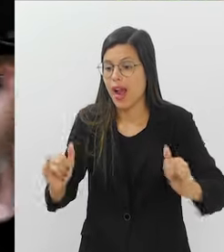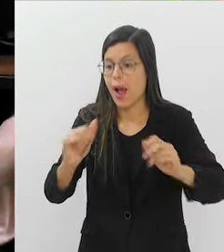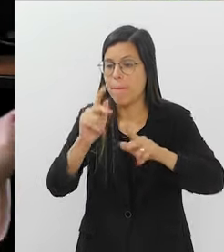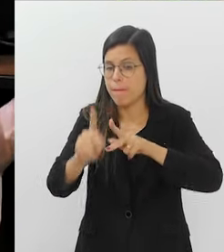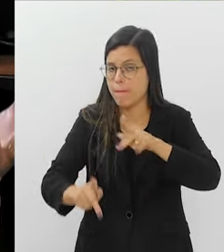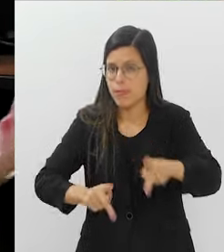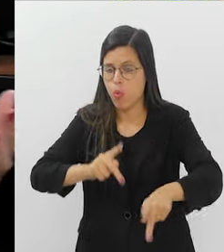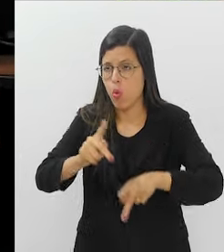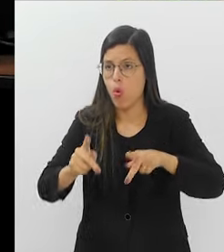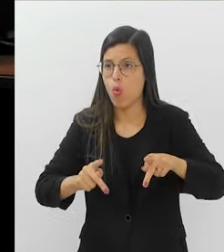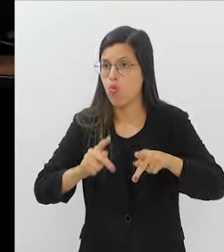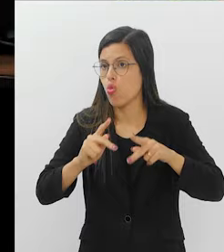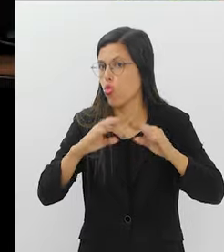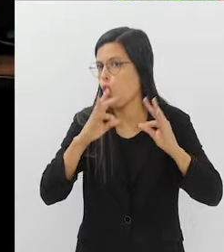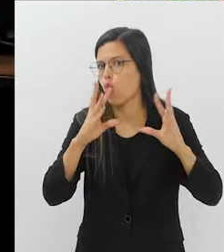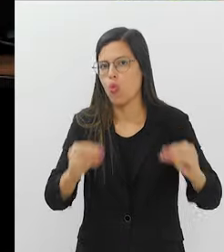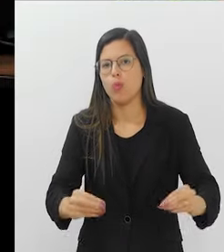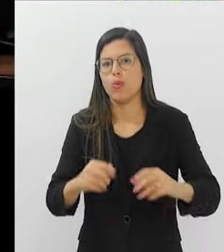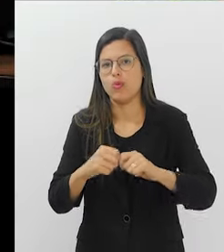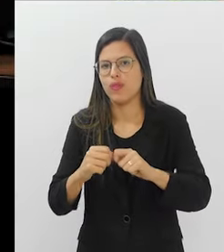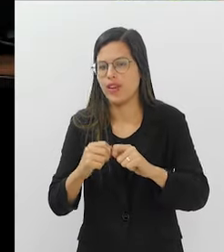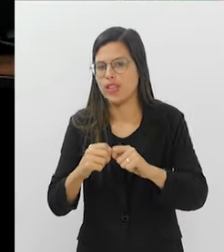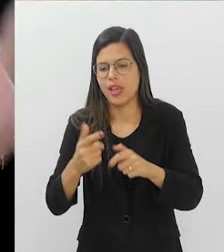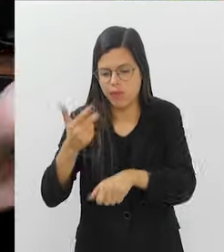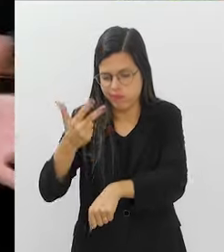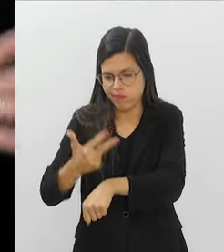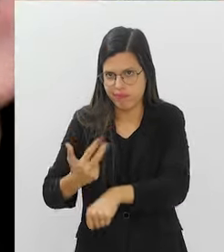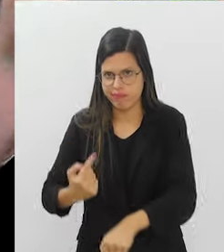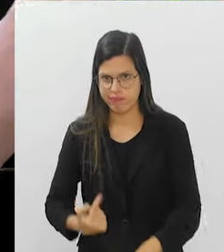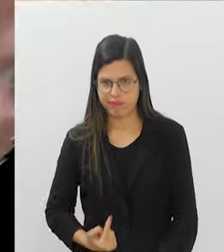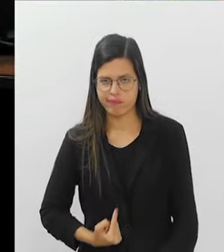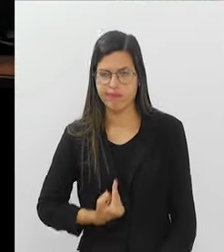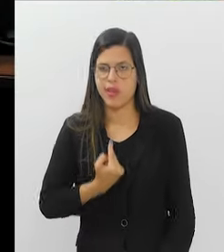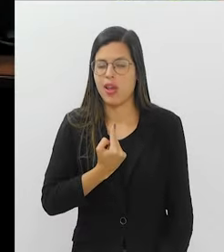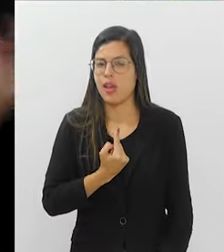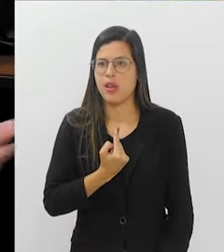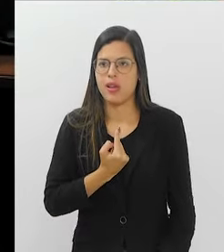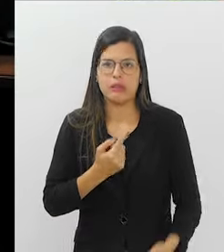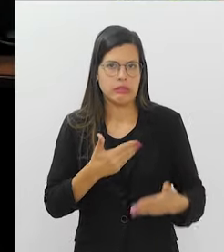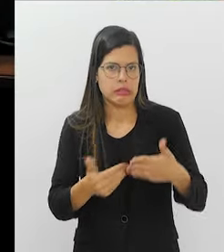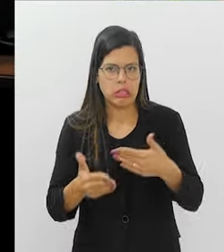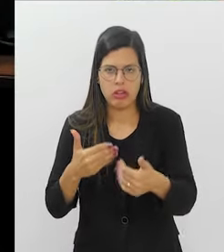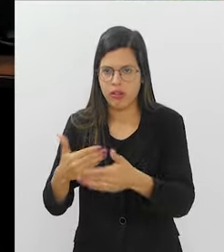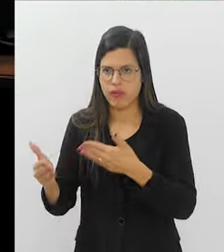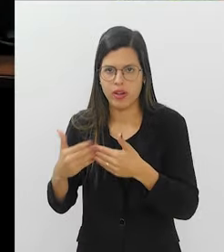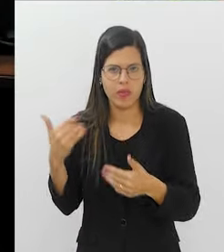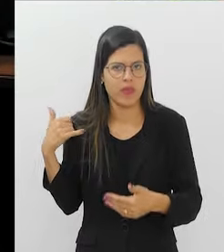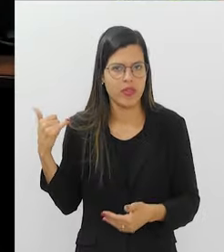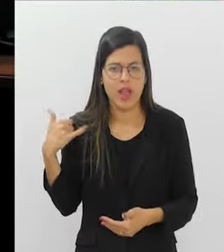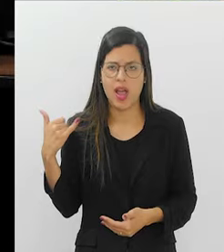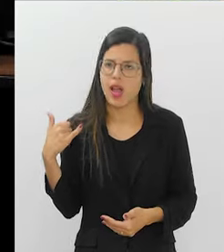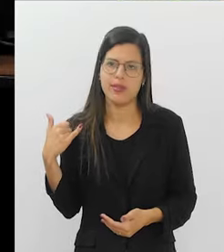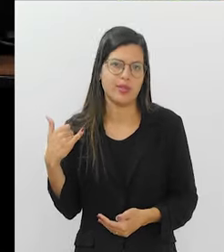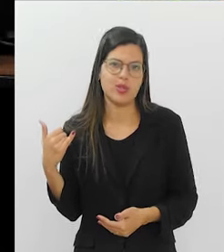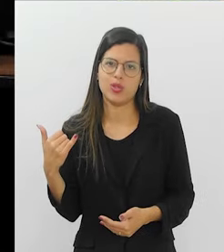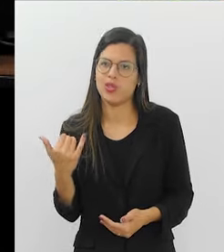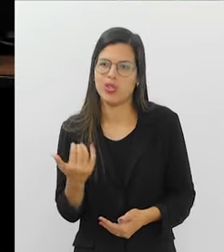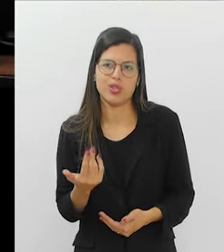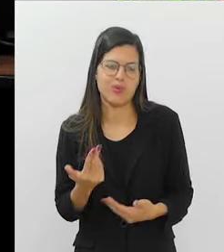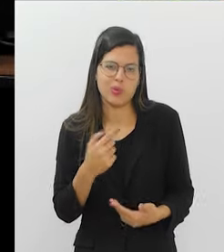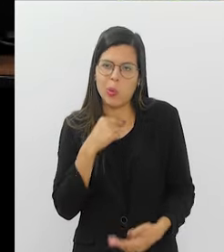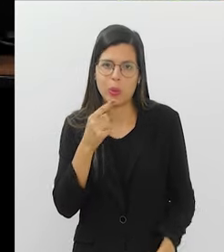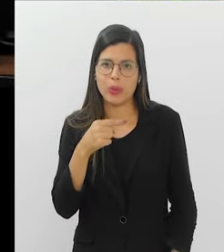população em geral, olha, vamos todo mundo fazer colonoscopia independente da idade. Isso não é uma coisa